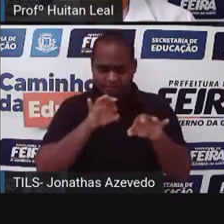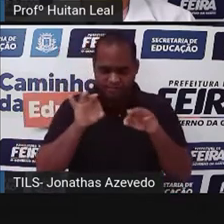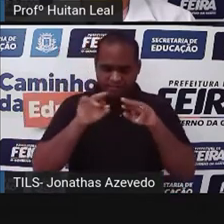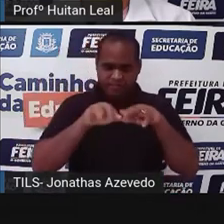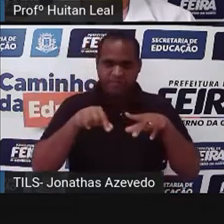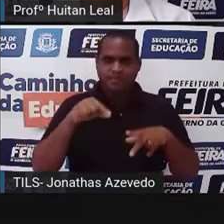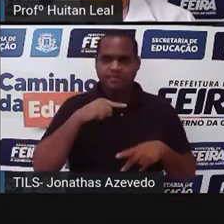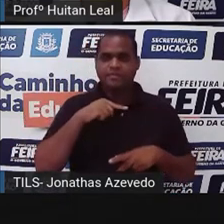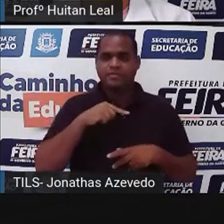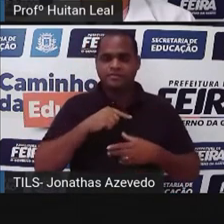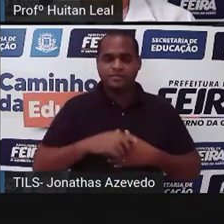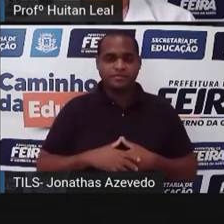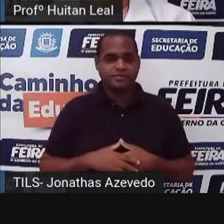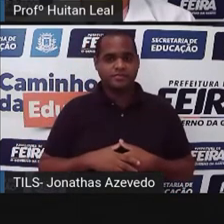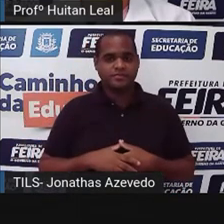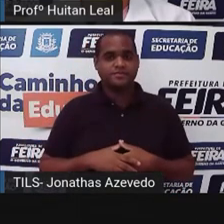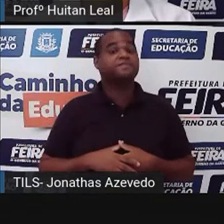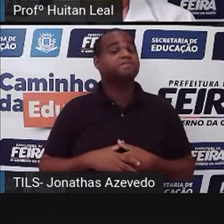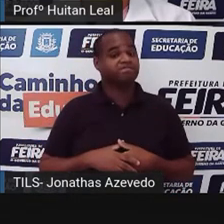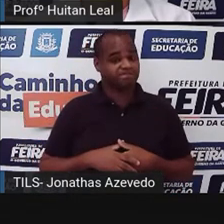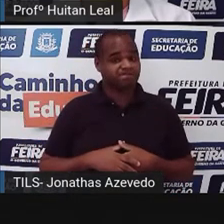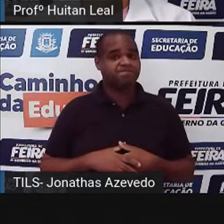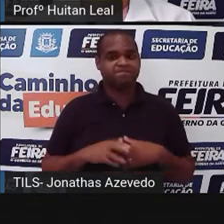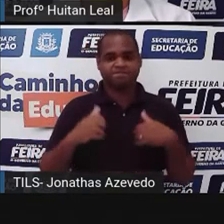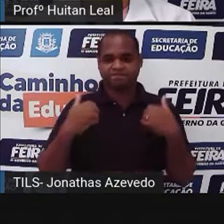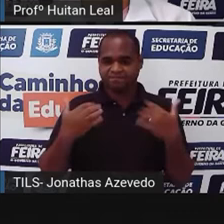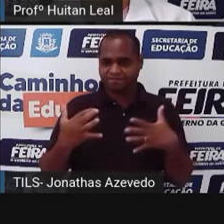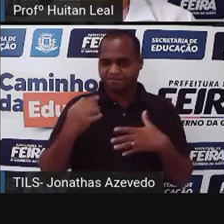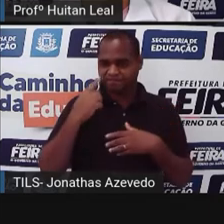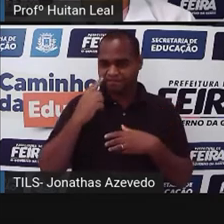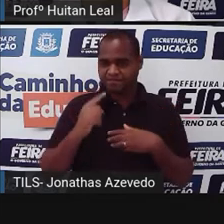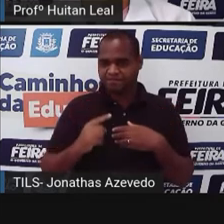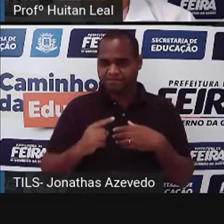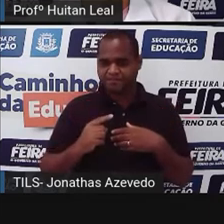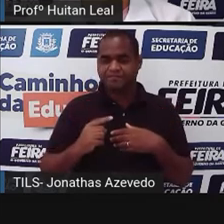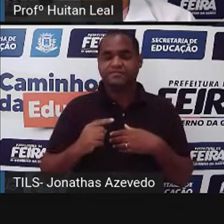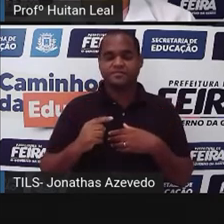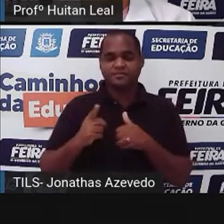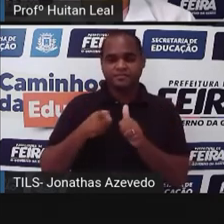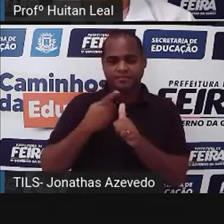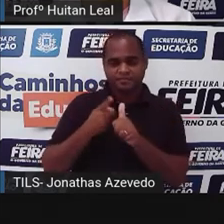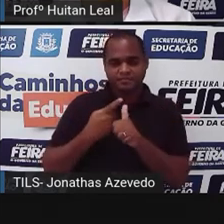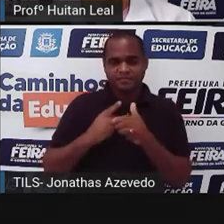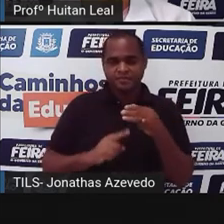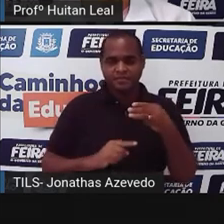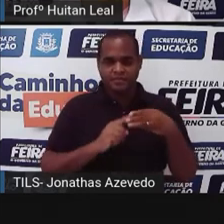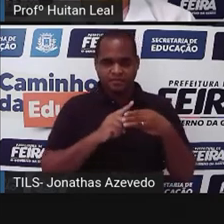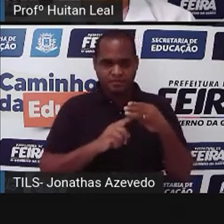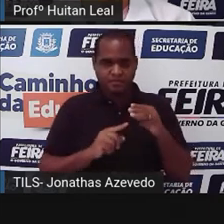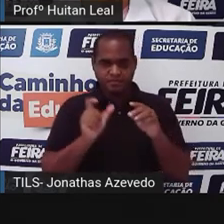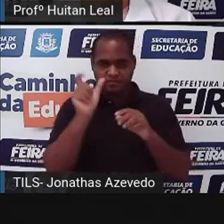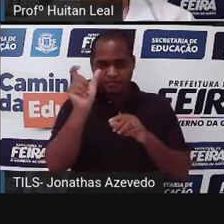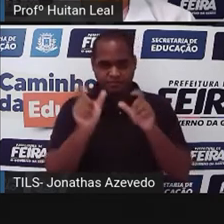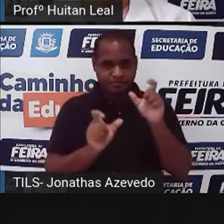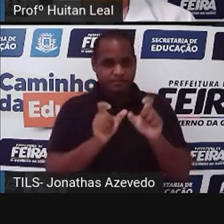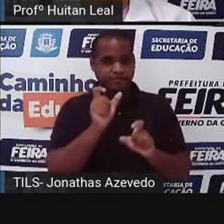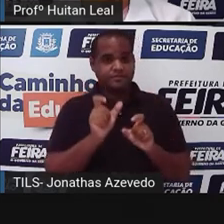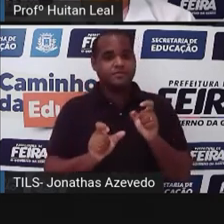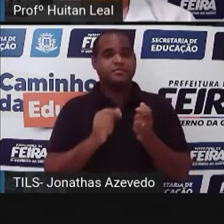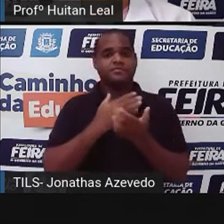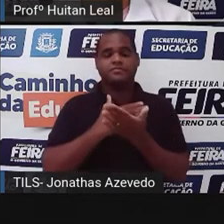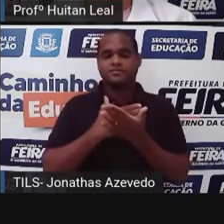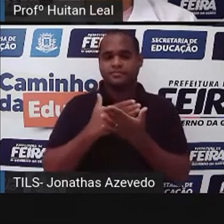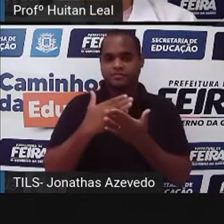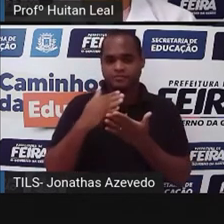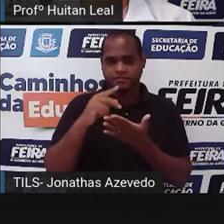como prepará-la. Então, esses três primeiros parágrafos, a gente nota o